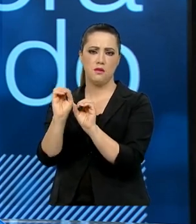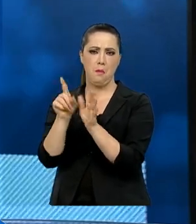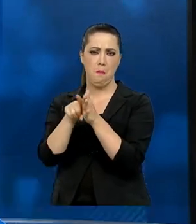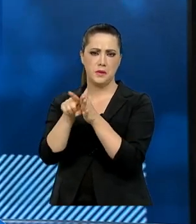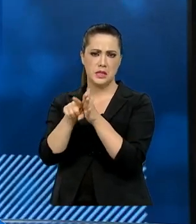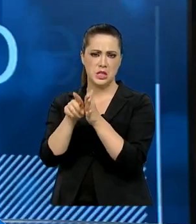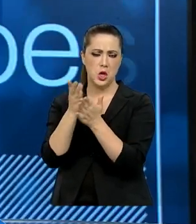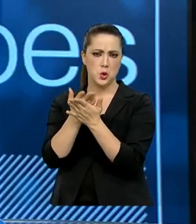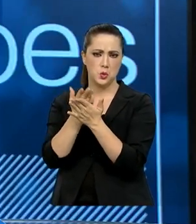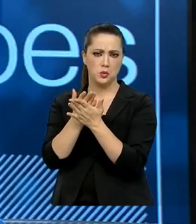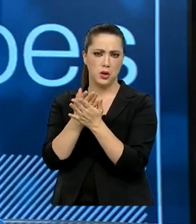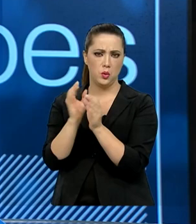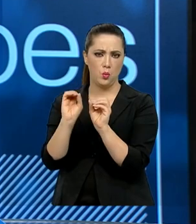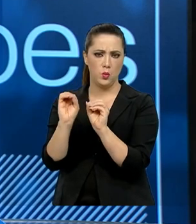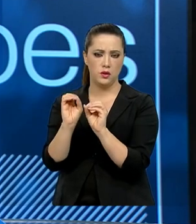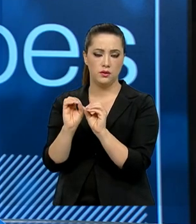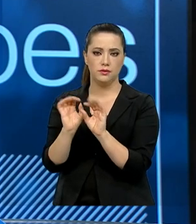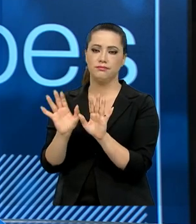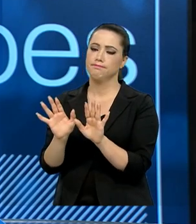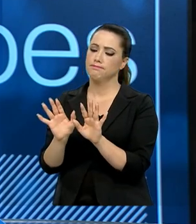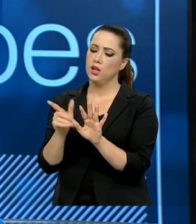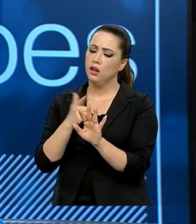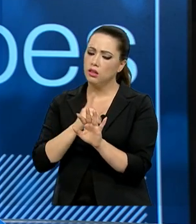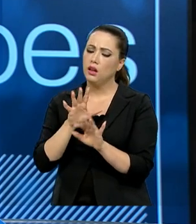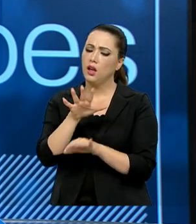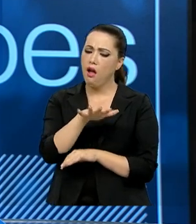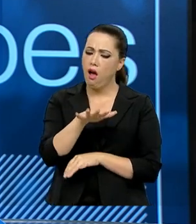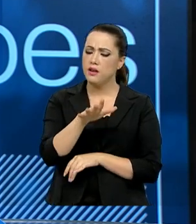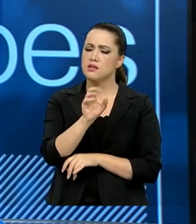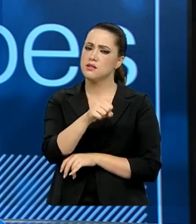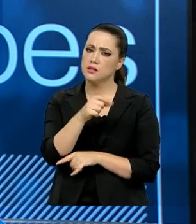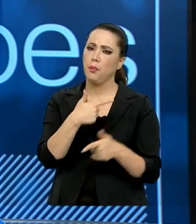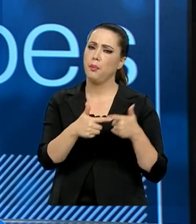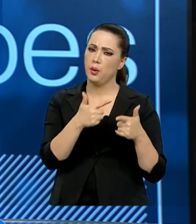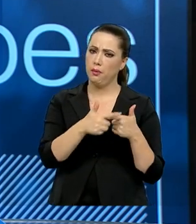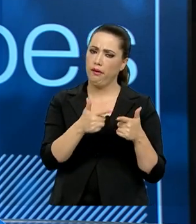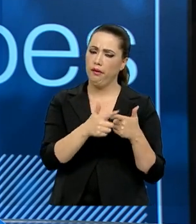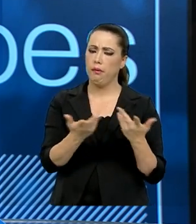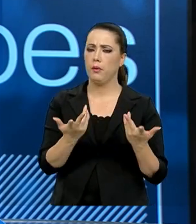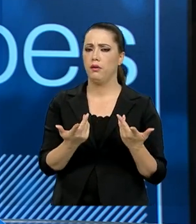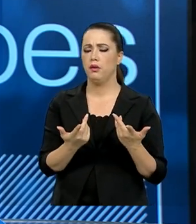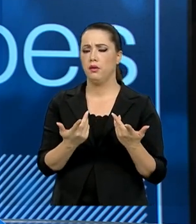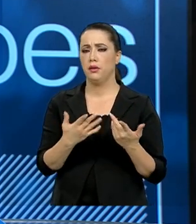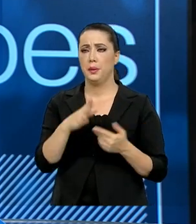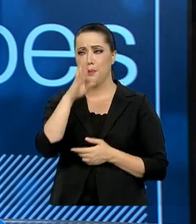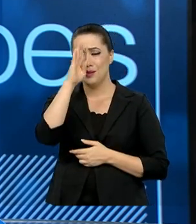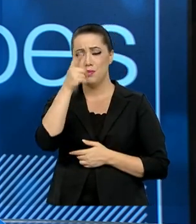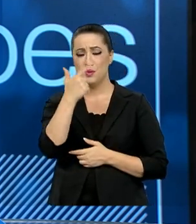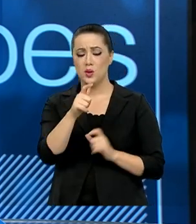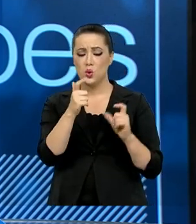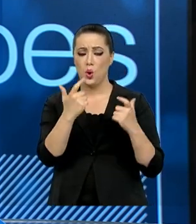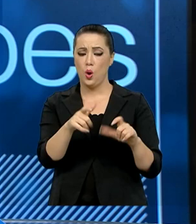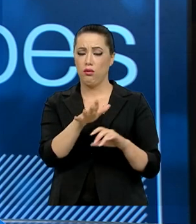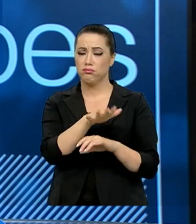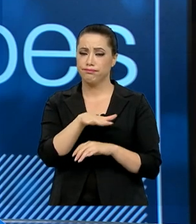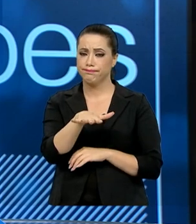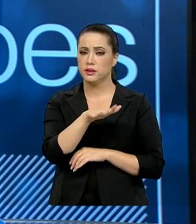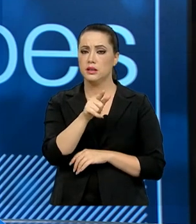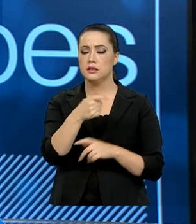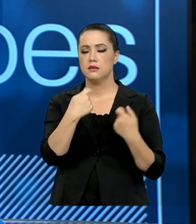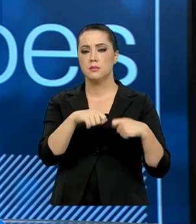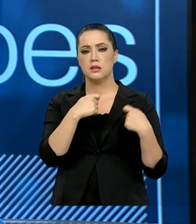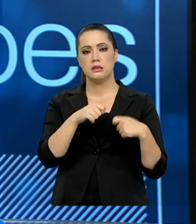Algumas, em algumas áreas sim, não é? Algumas áreas sim, a pesquisa foi prejudicada. Principalmente aquelas áreas que